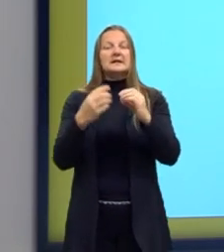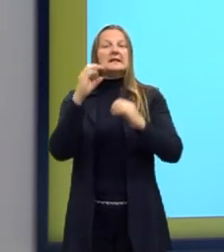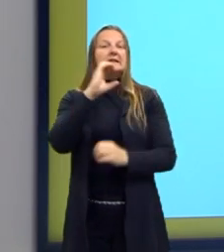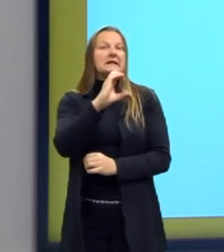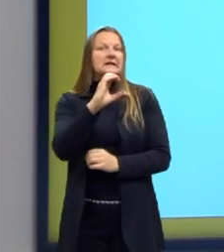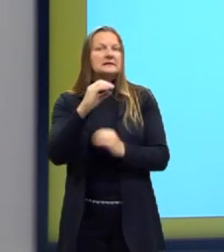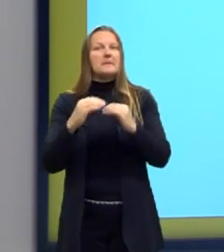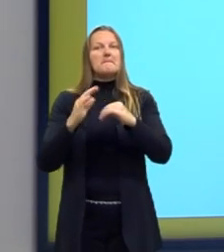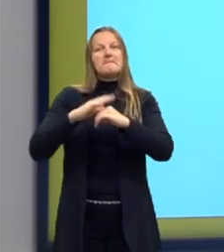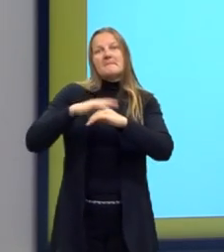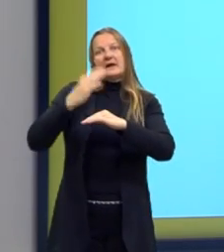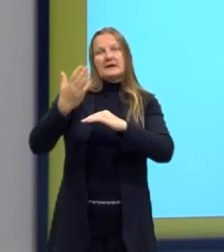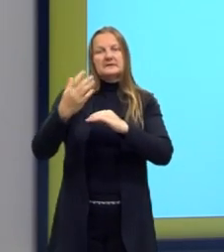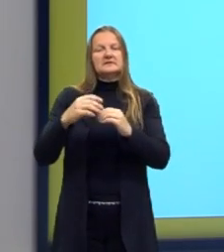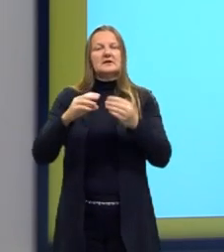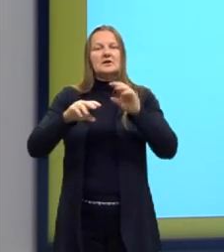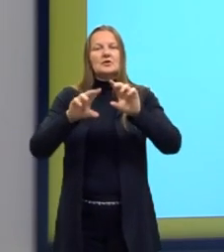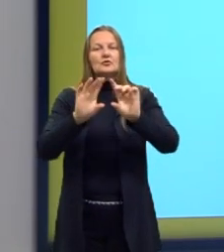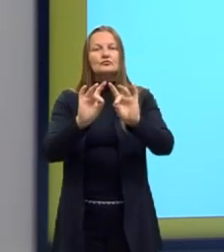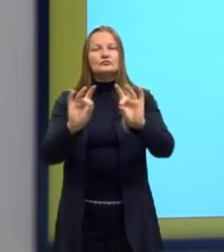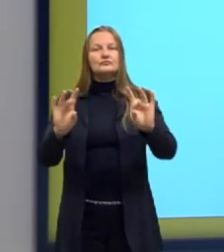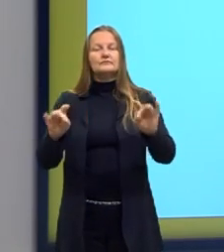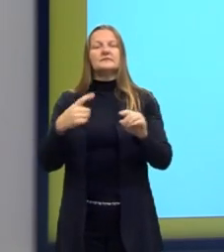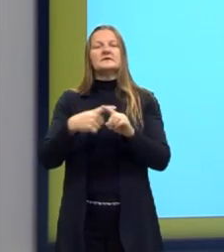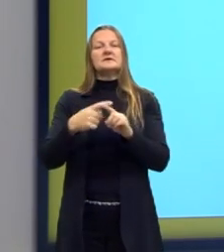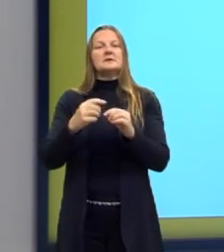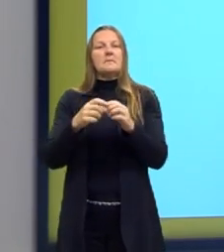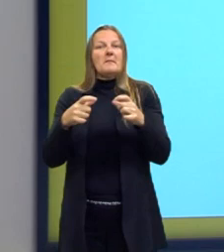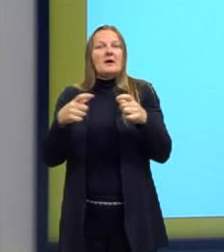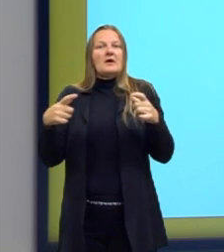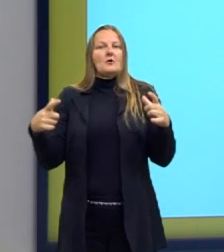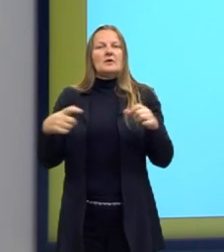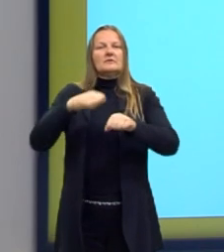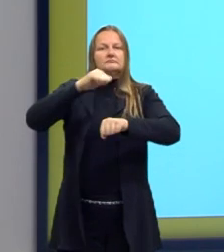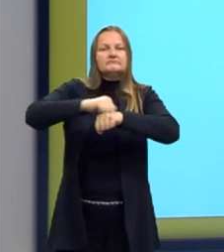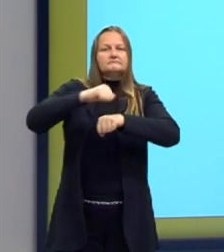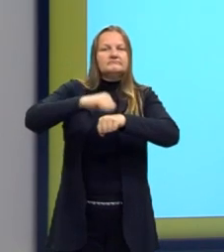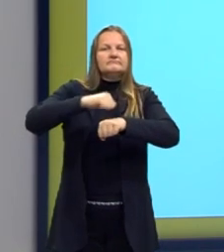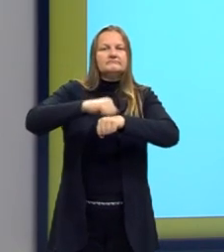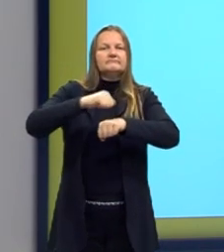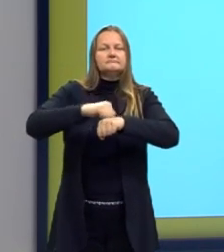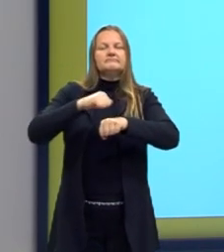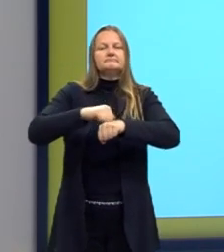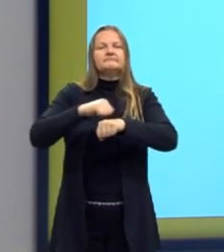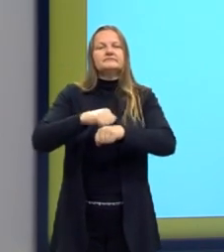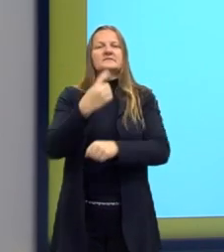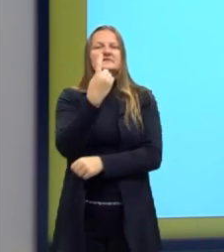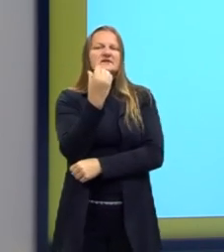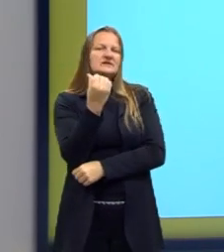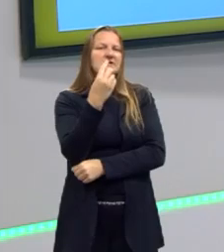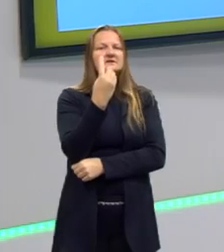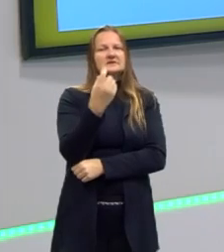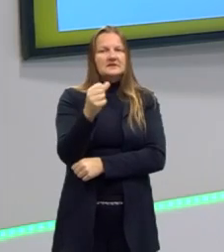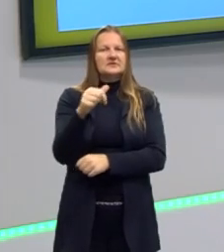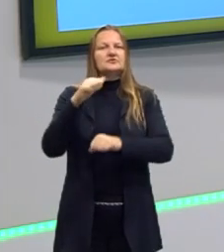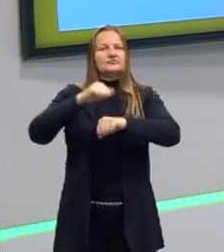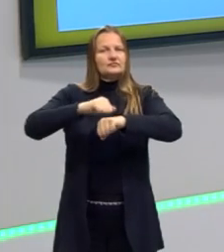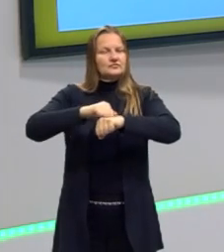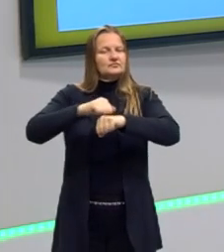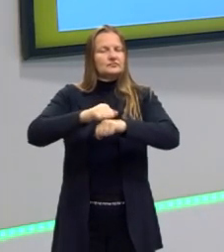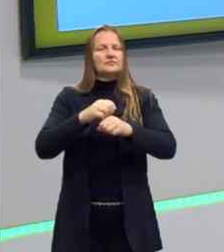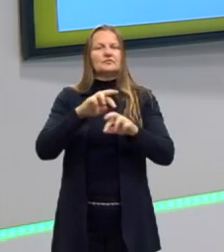ele é líquido. Em cadeias com massa molecular maiores, a partir de 16, 17 carbonos, ele vai ser